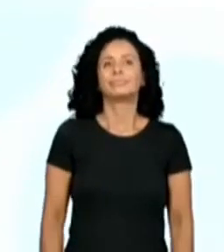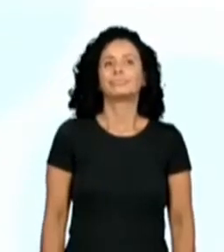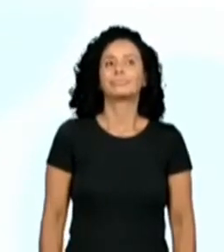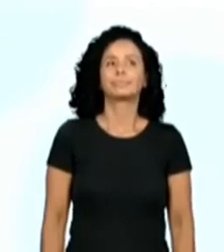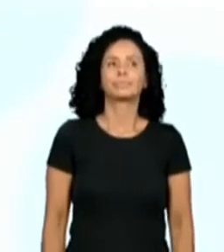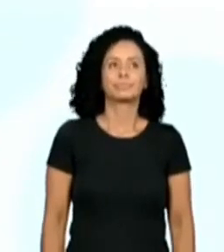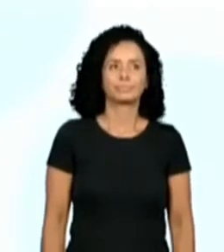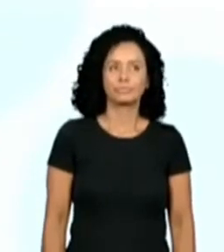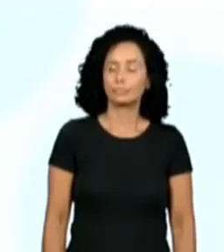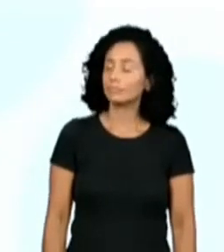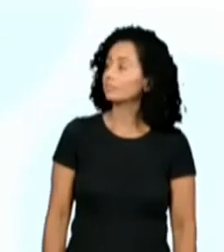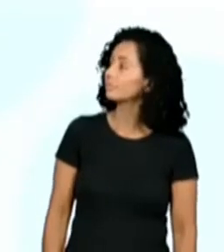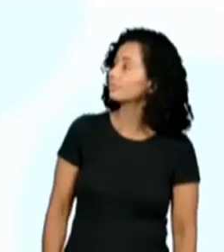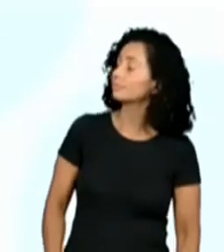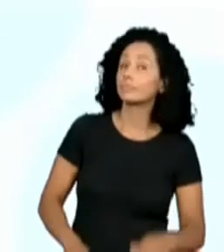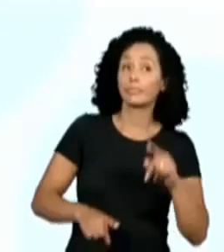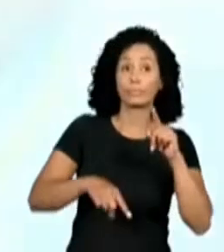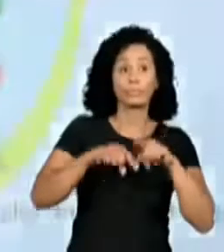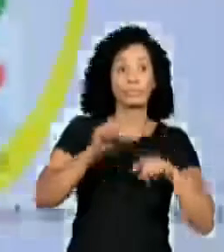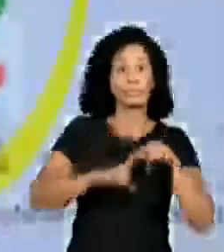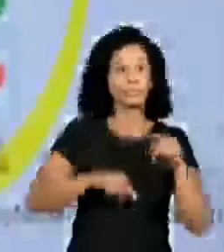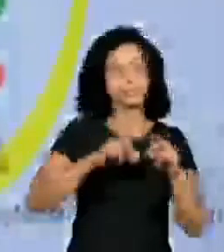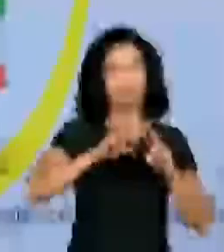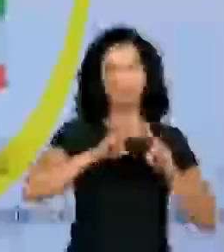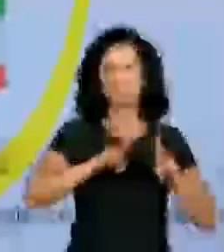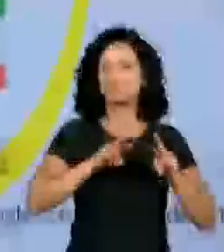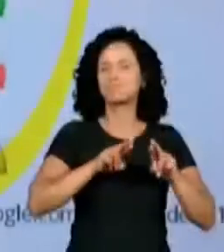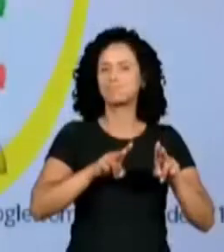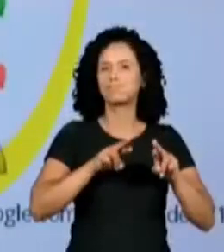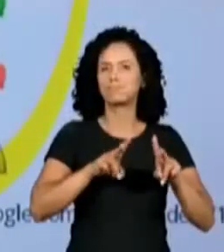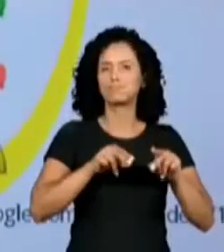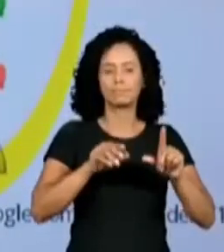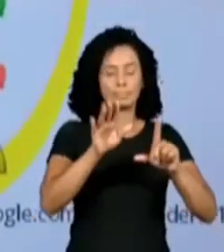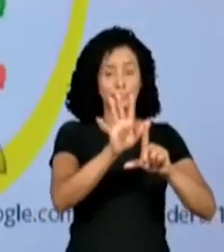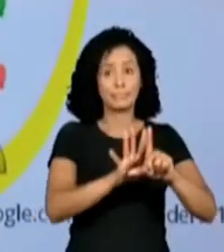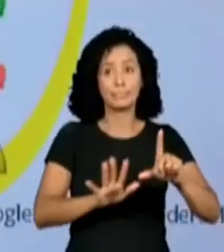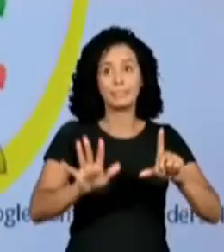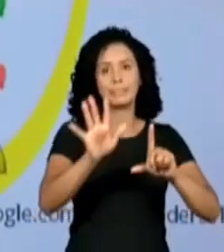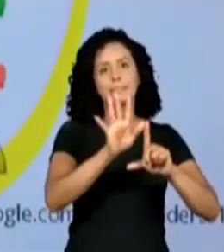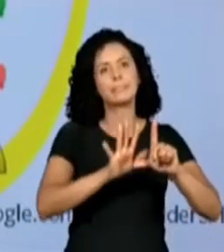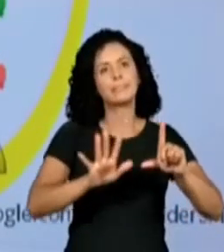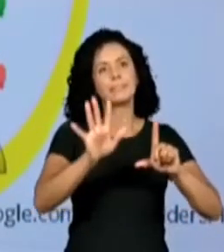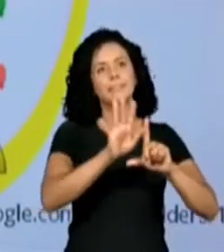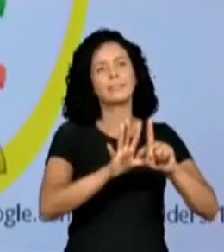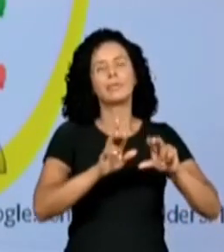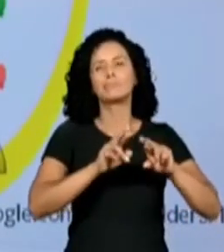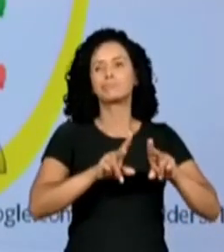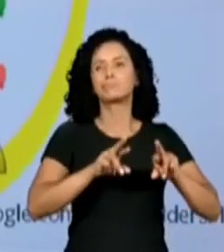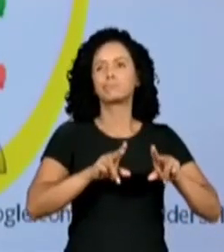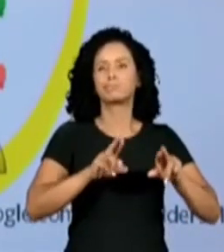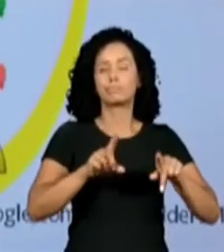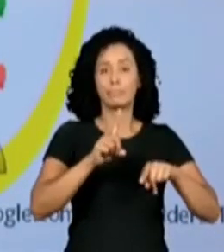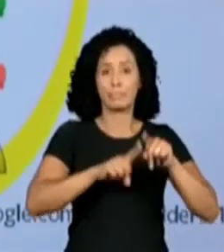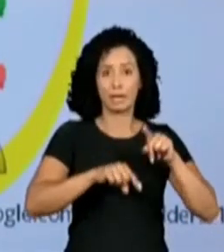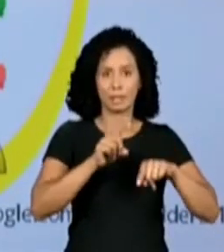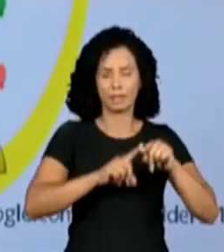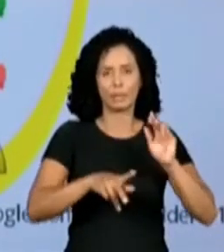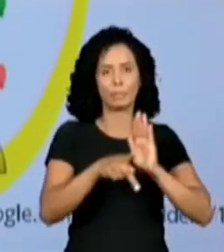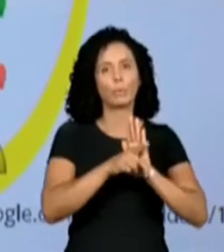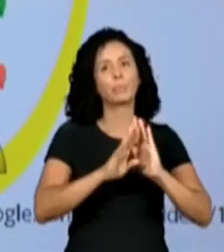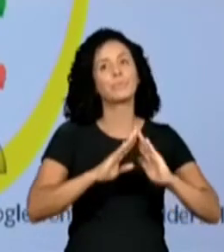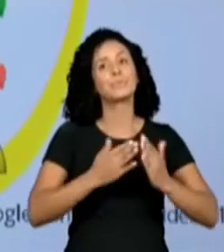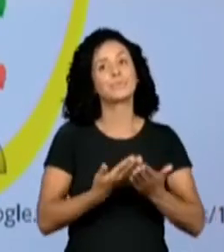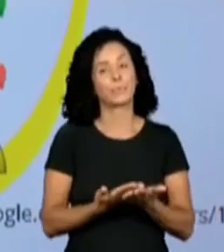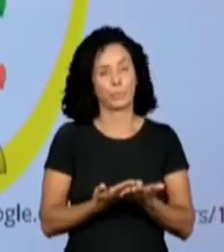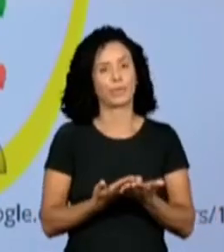image with lots of school supplies. A gente tem uma imagem aqui com bastante material escolar aqui.